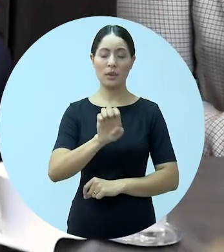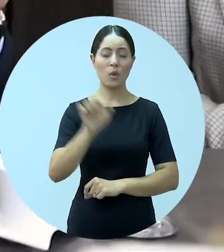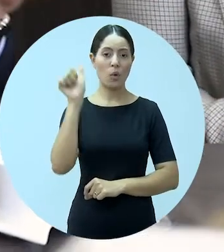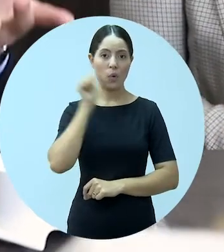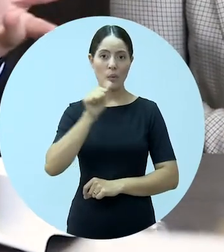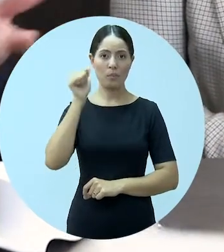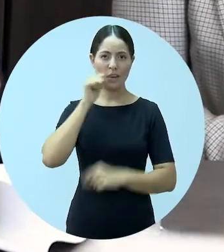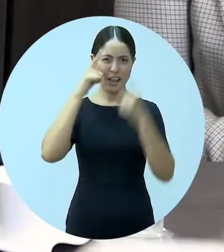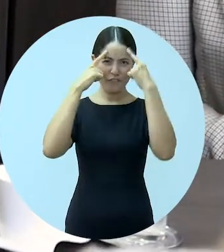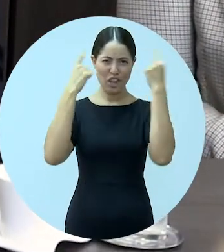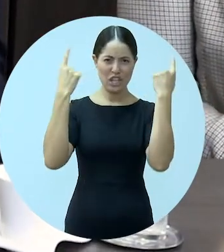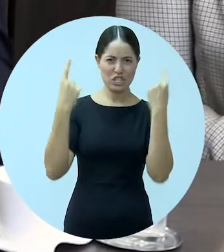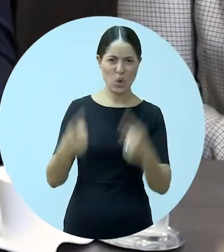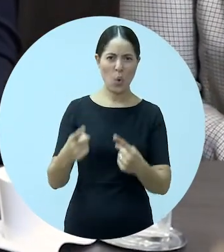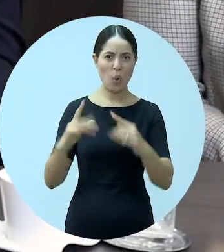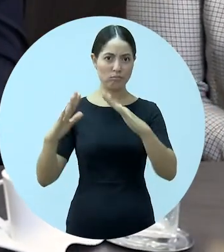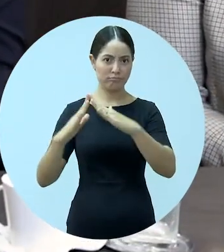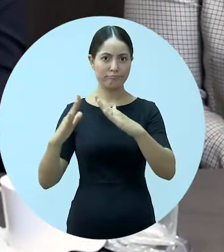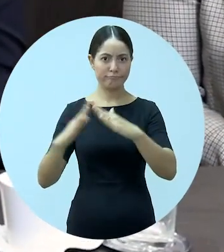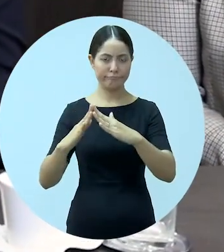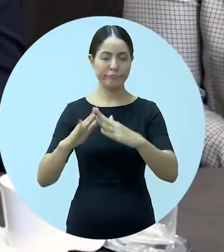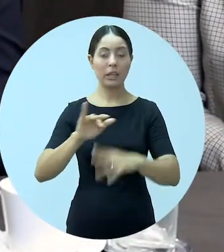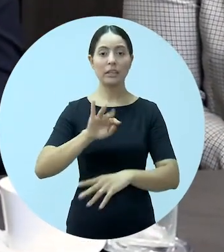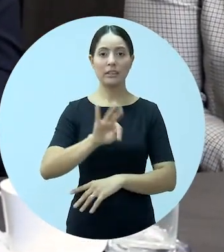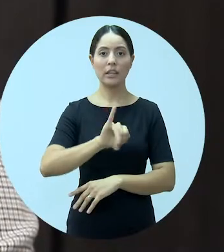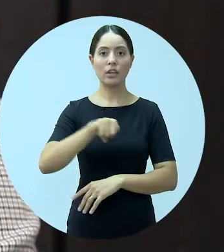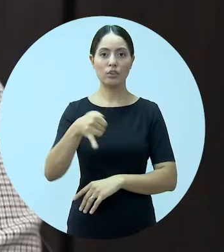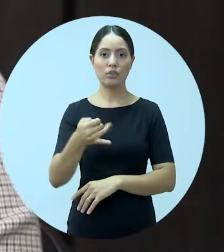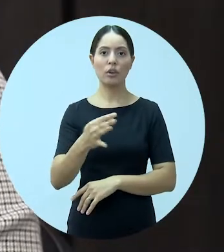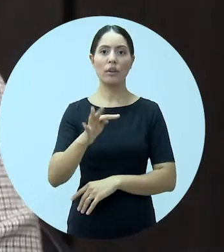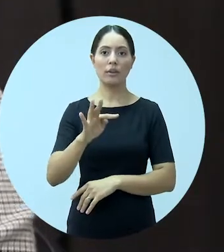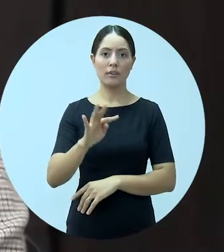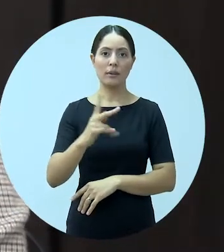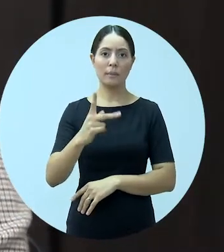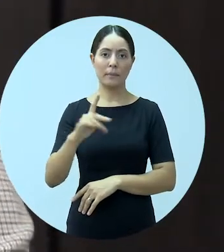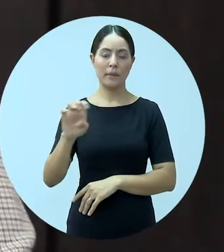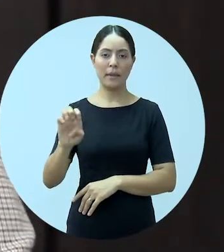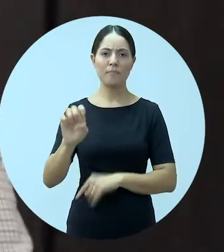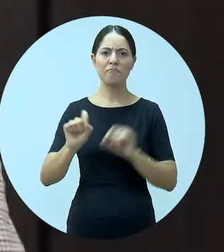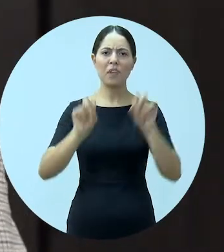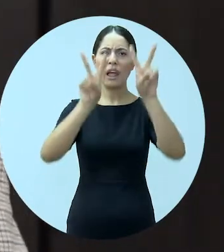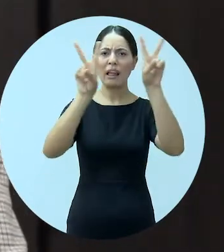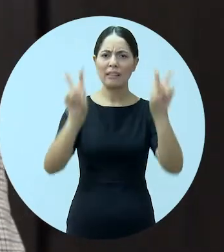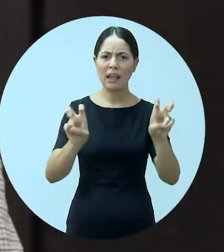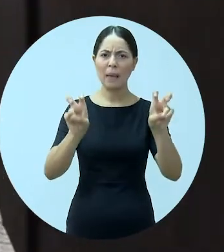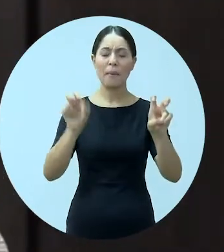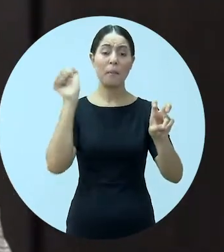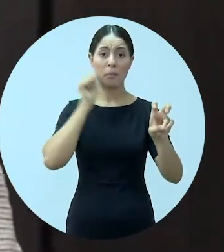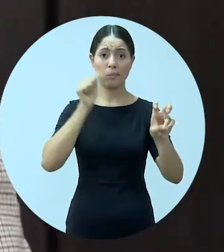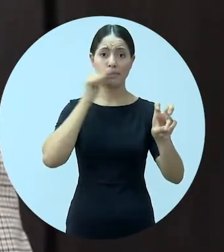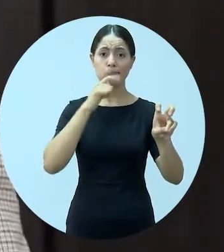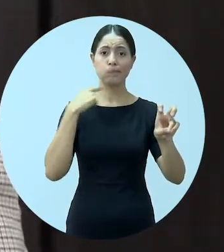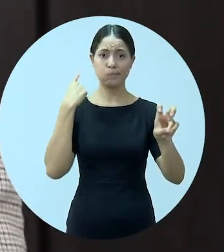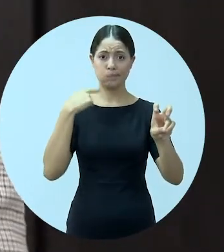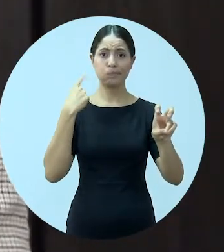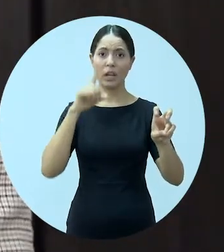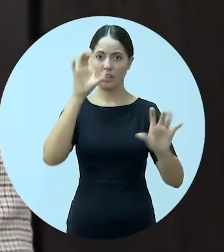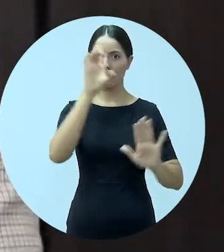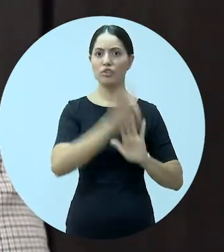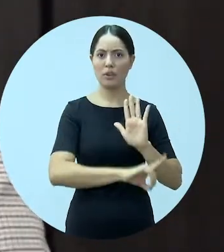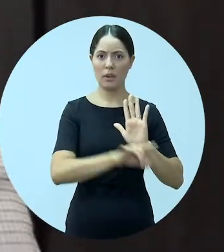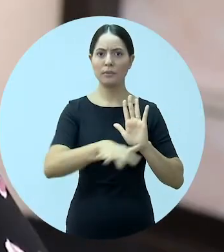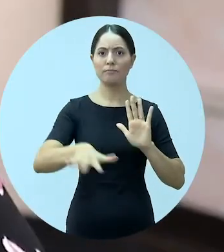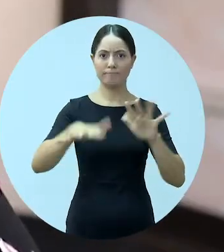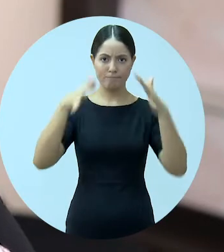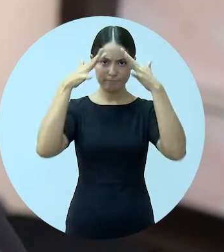em Situação de Violência Doméstica e Familiar do TJPE. Na pauta, as prerrogativas da mulher advogada dentro do sistema